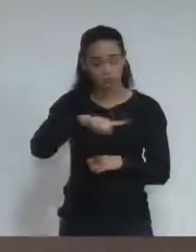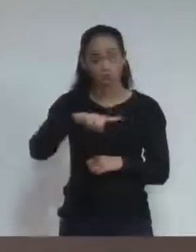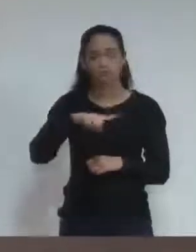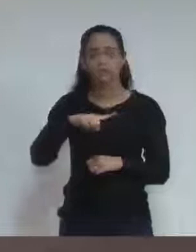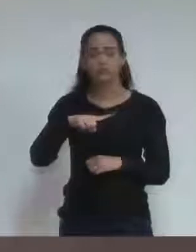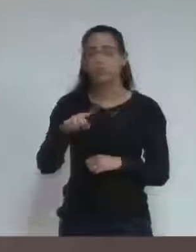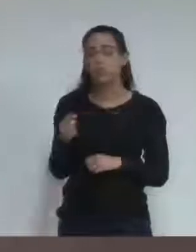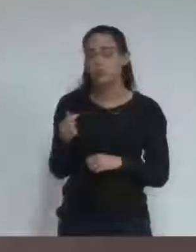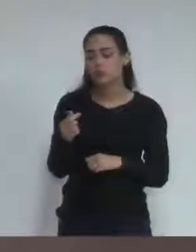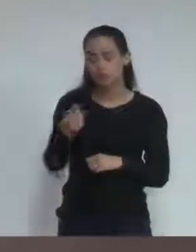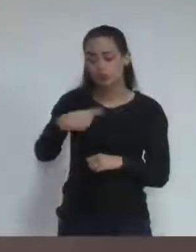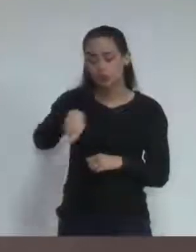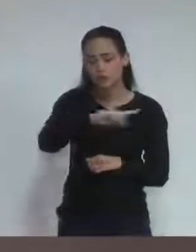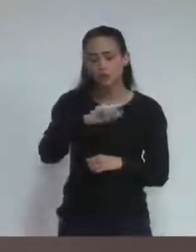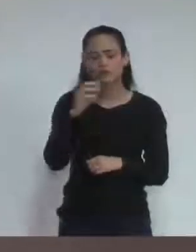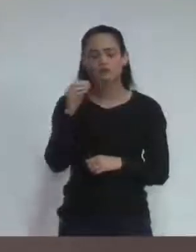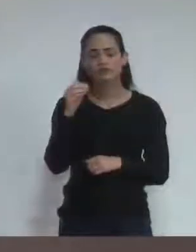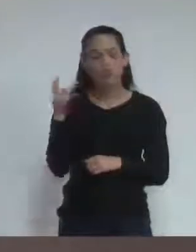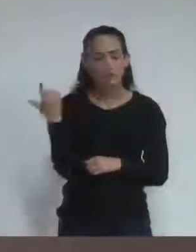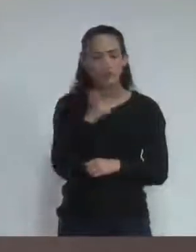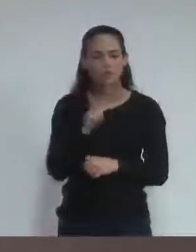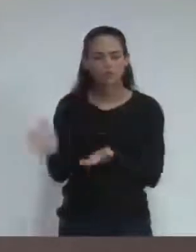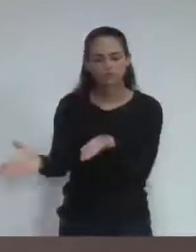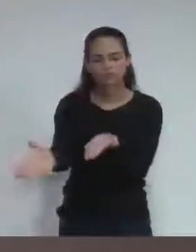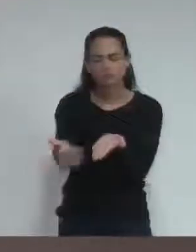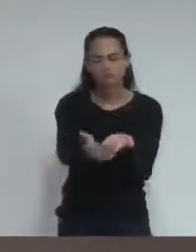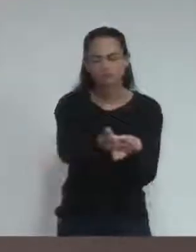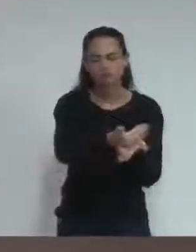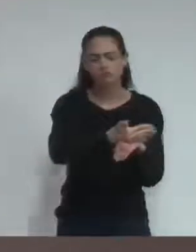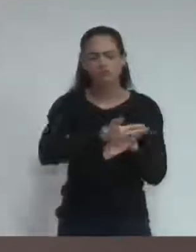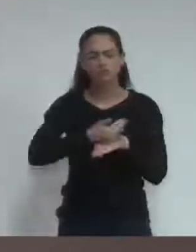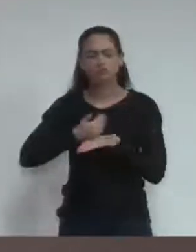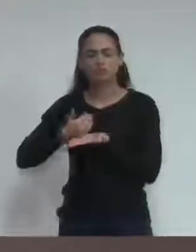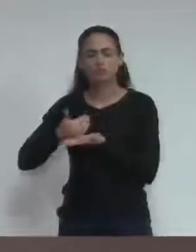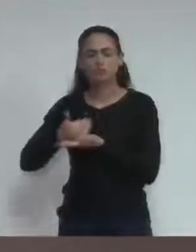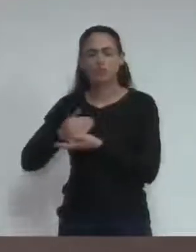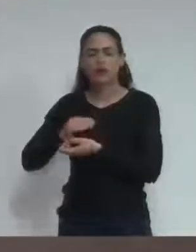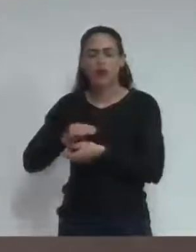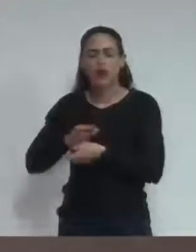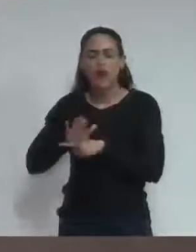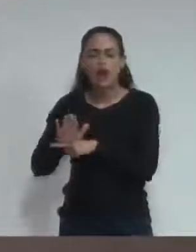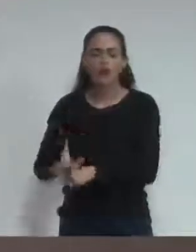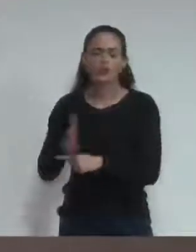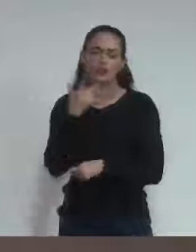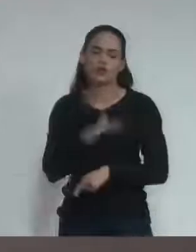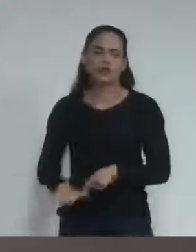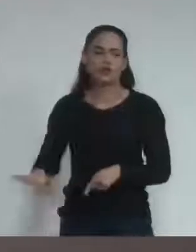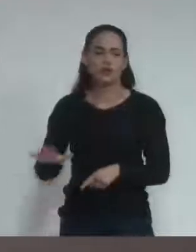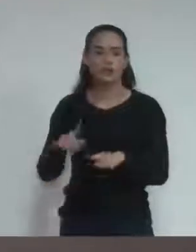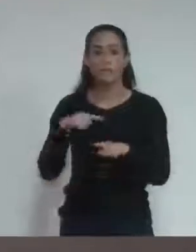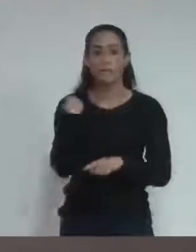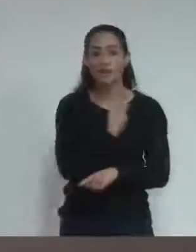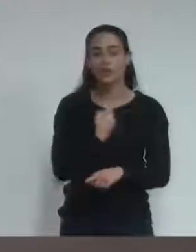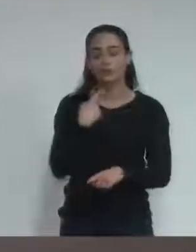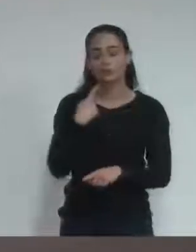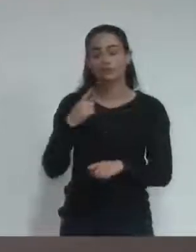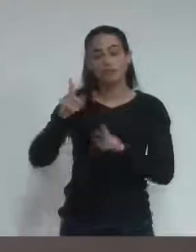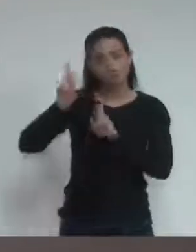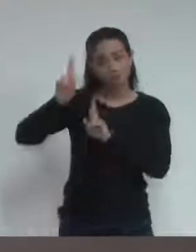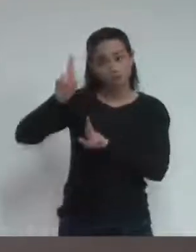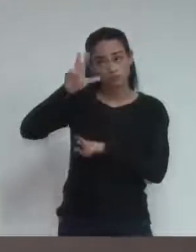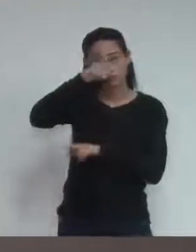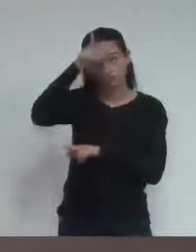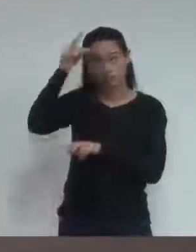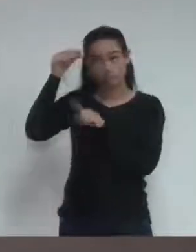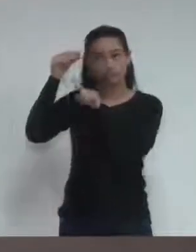administrem vocês, os pais, para dar talvez uma ajuda para as crianças. Mas, ó, esperamos que até o final do ano,